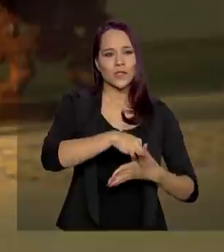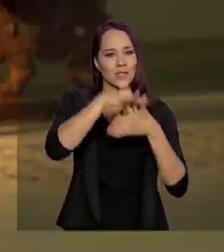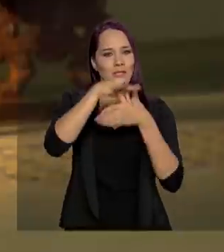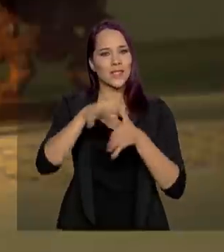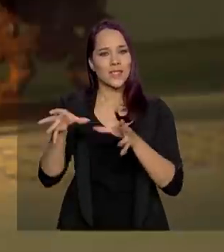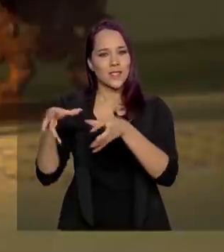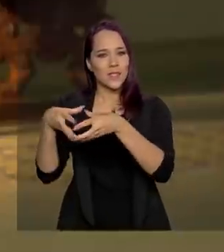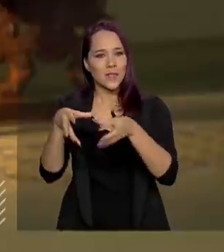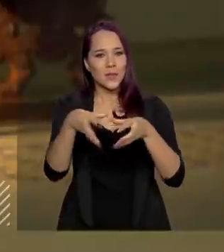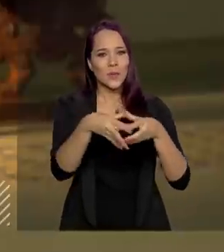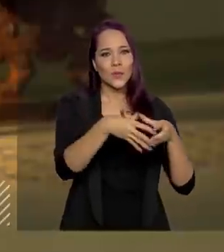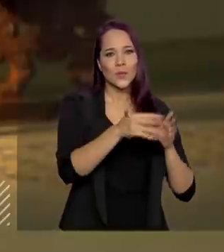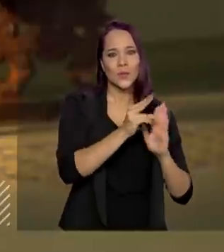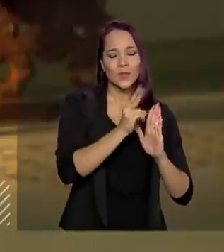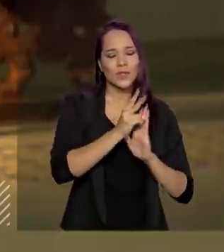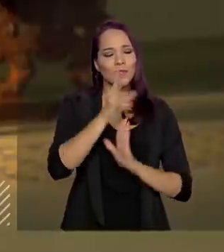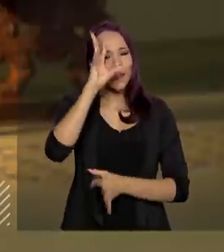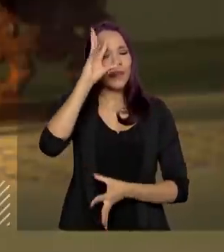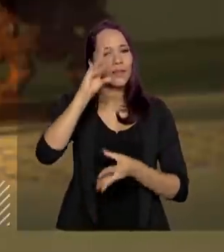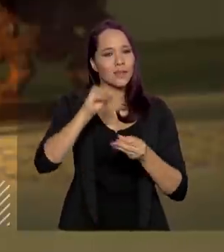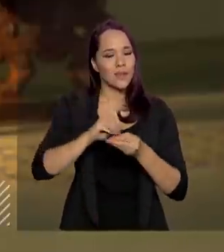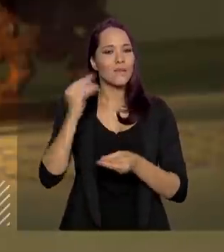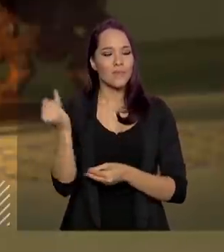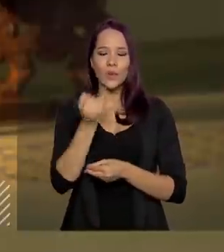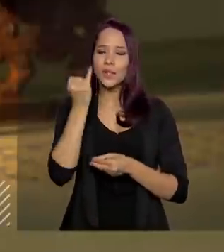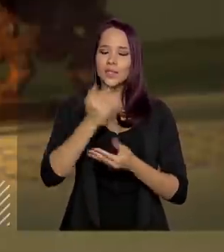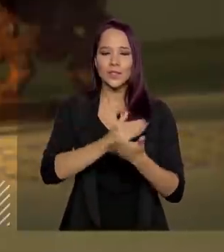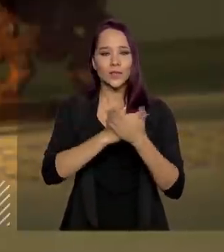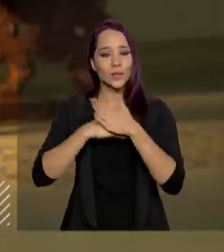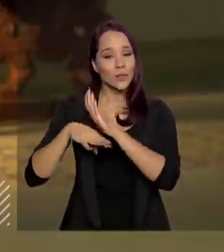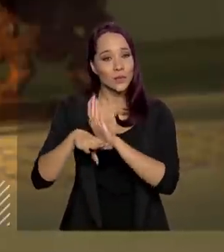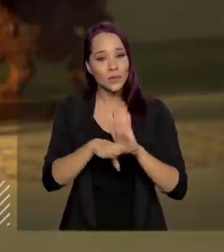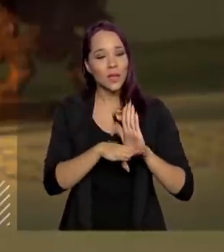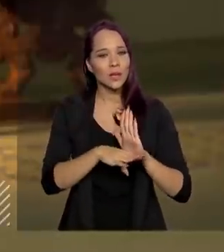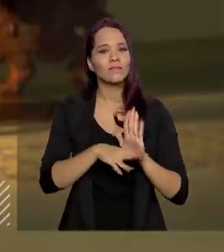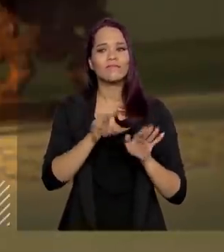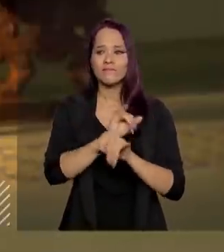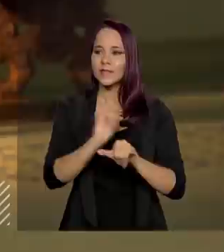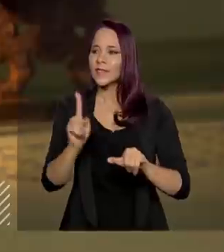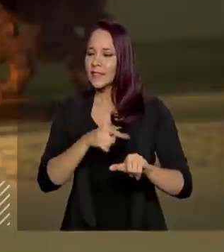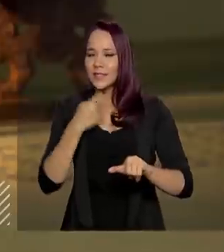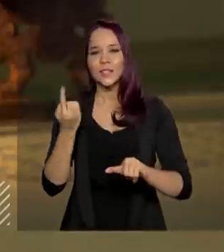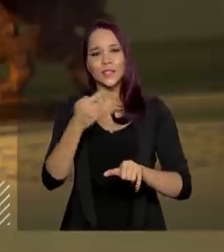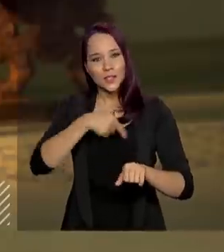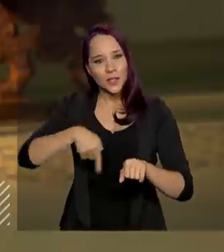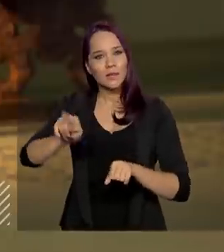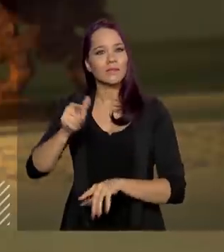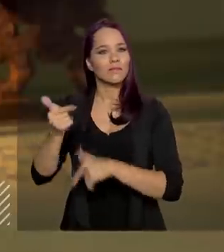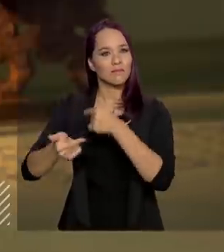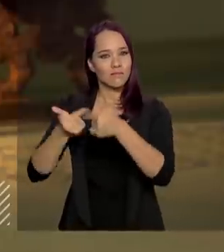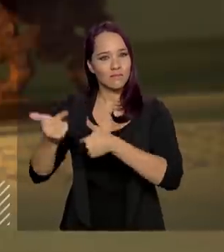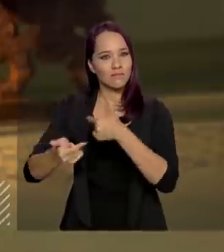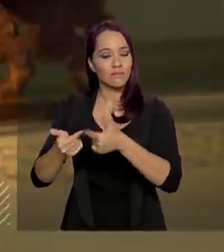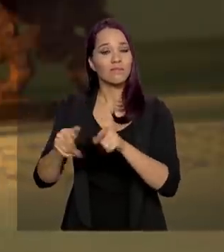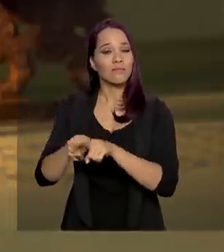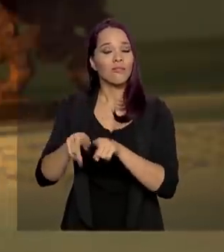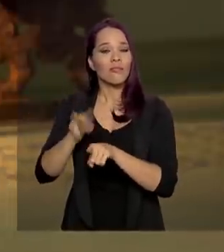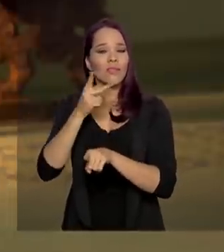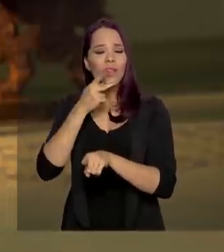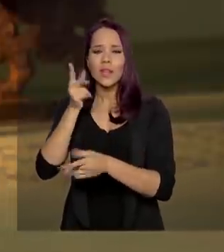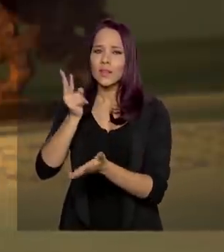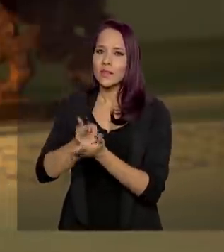caciques que entenderam a importância de nos ajudar, dizer que estamos em área, estamos trabalhando, dizer para que